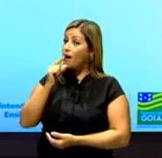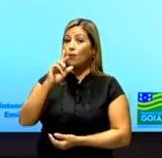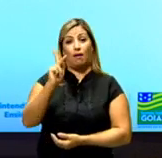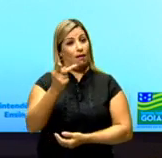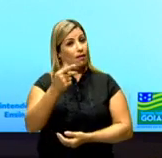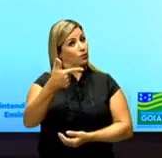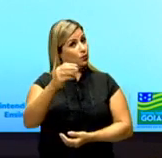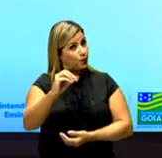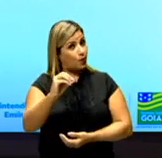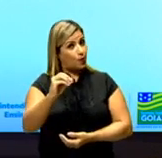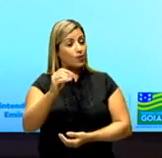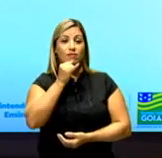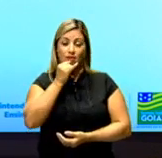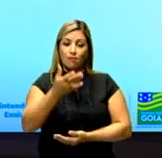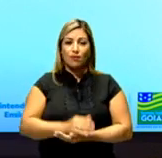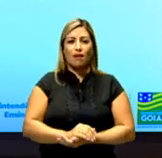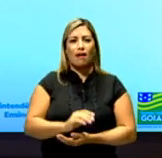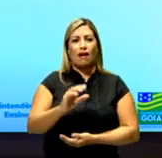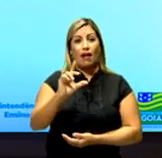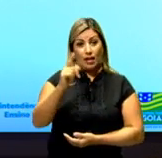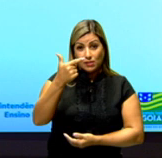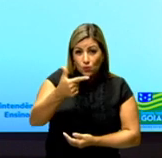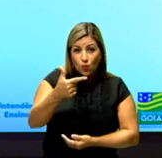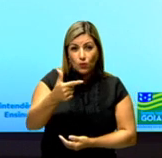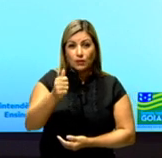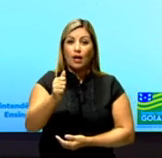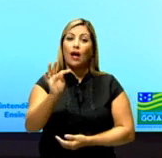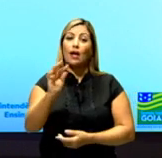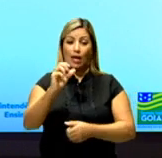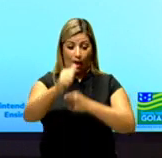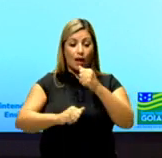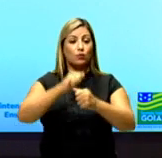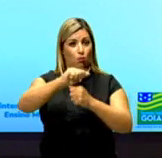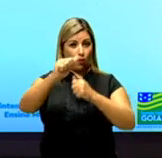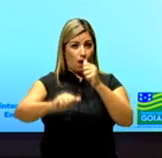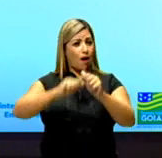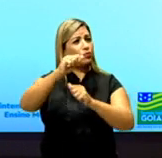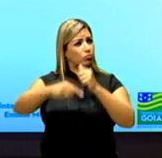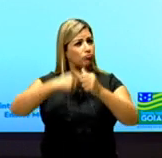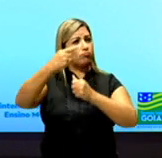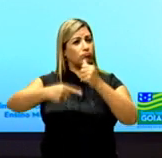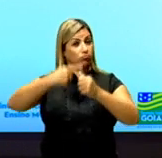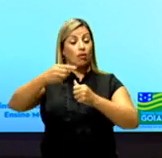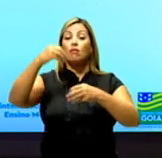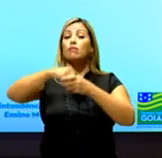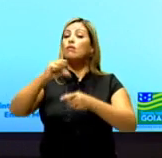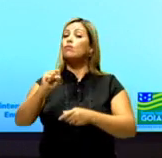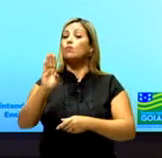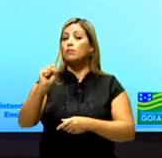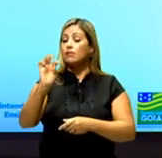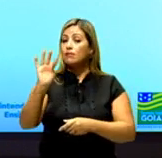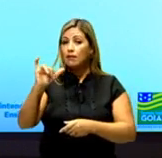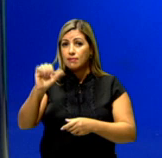H2O, né? Esse 2 significa a atomicidade do hidrogênio. O que quer dizer isso dentro de uma substância? Quer